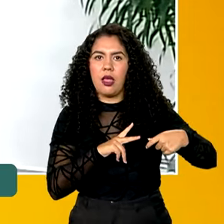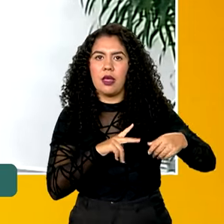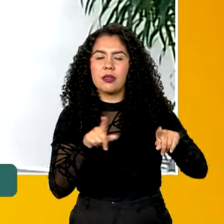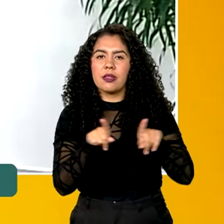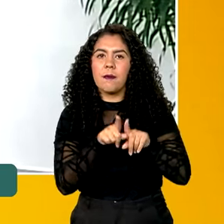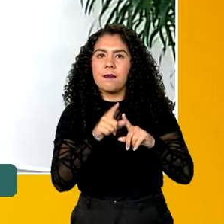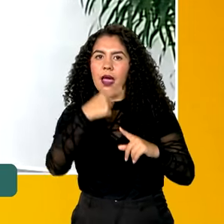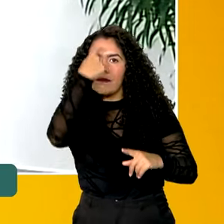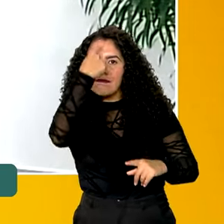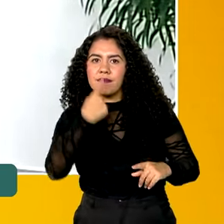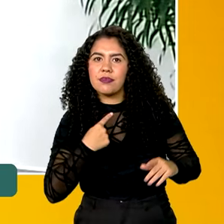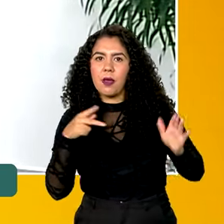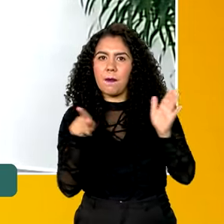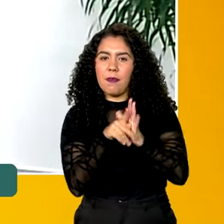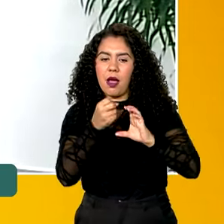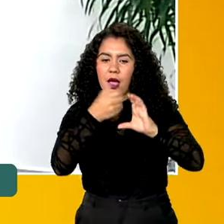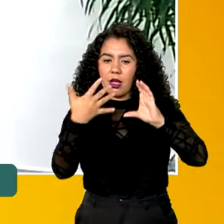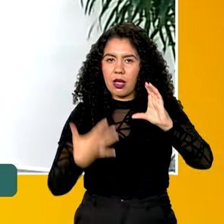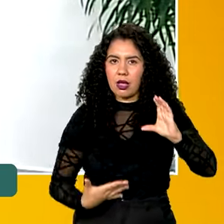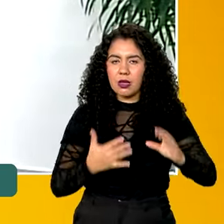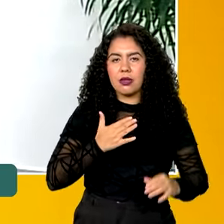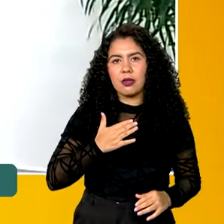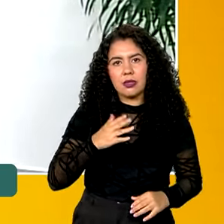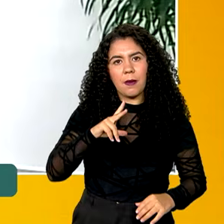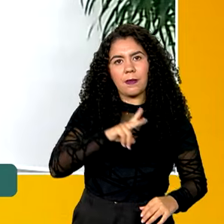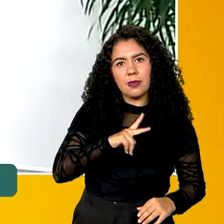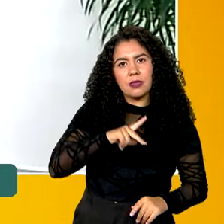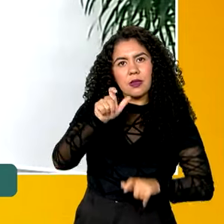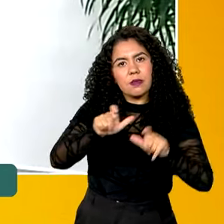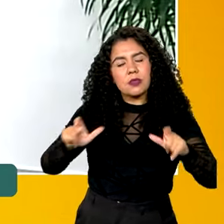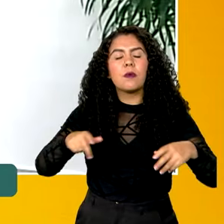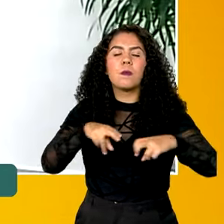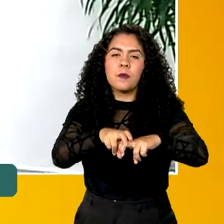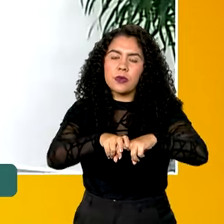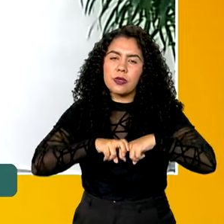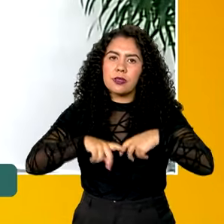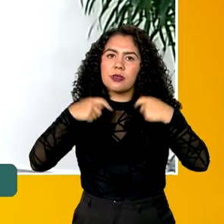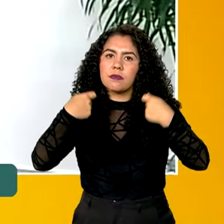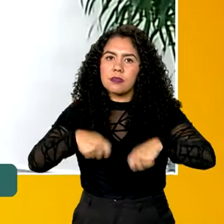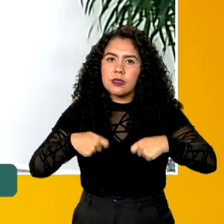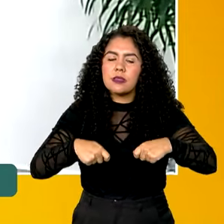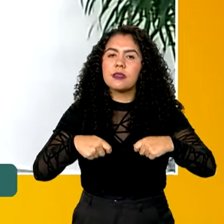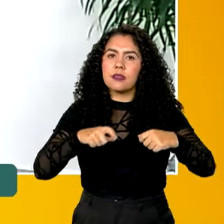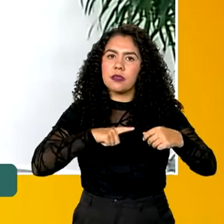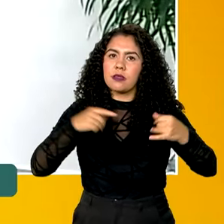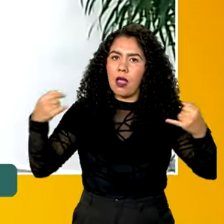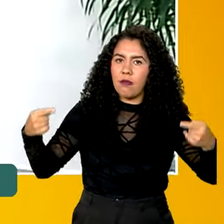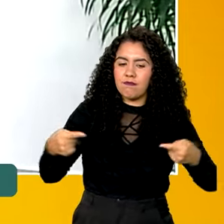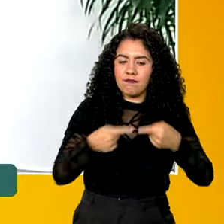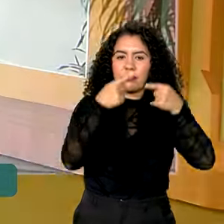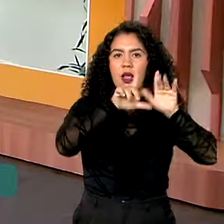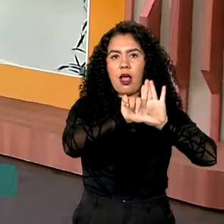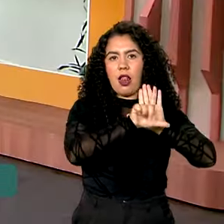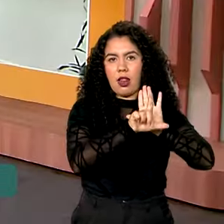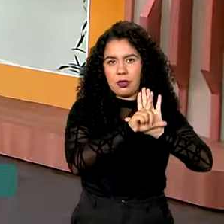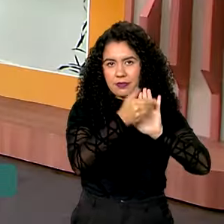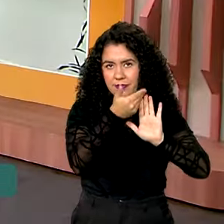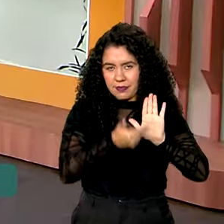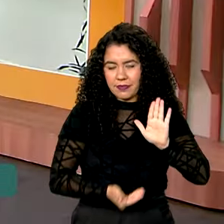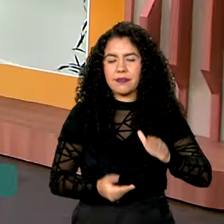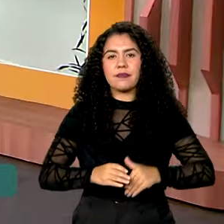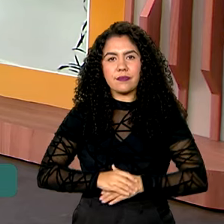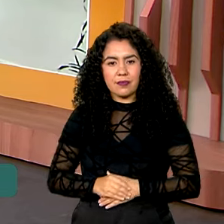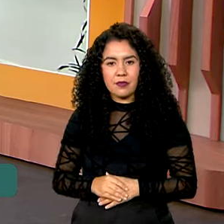personalidade, e por isso o tratamento desses dados deve se dar de maneira sempre alinhada à legislação. Essa